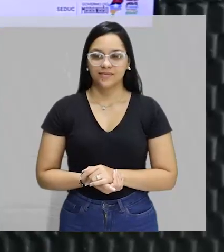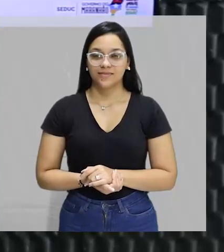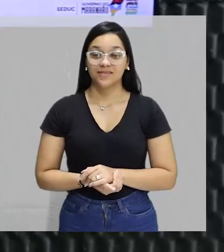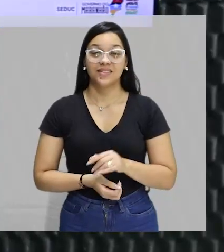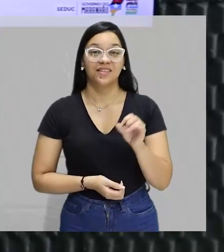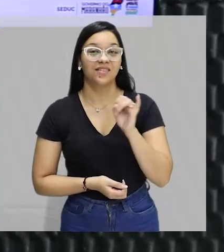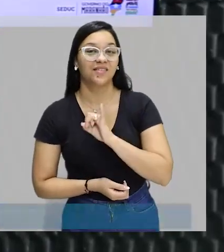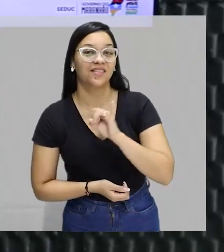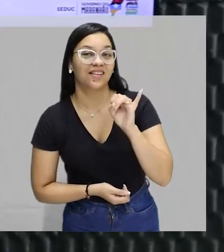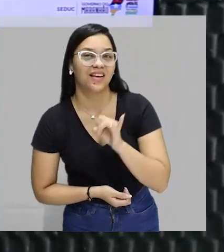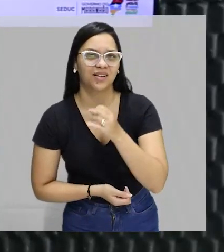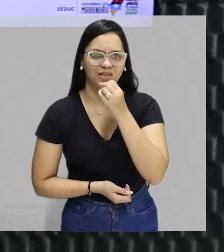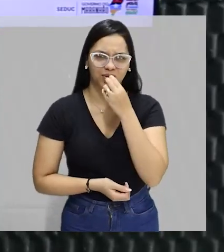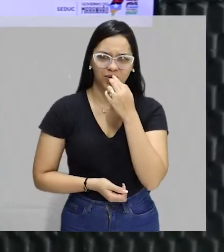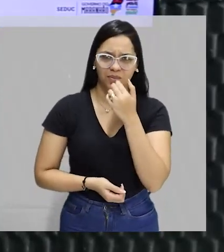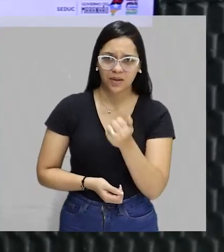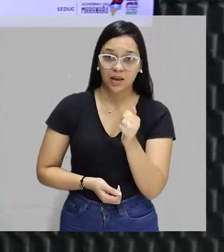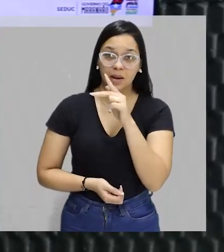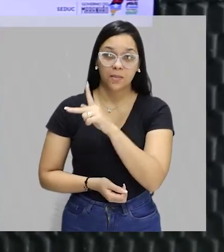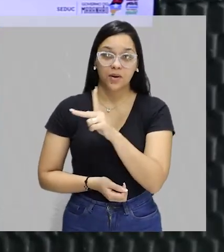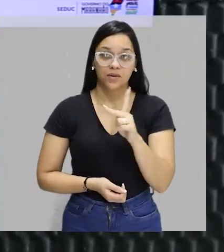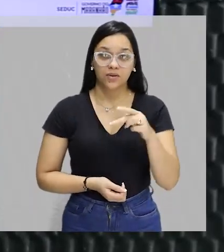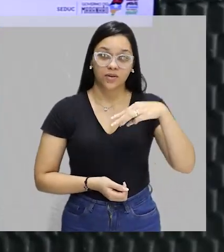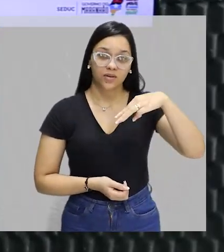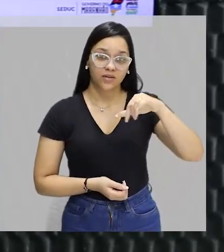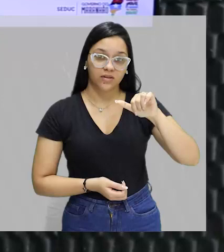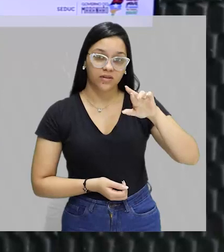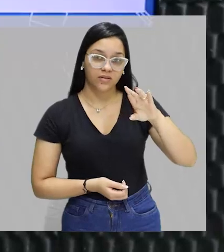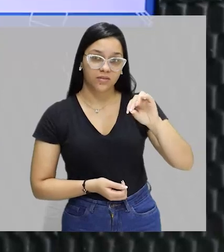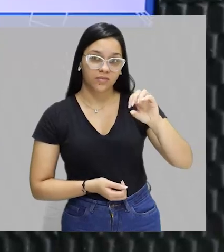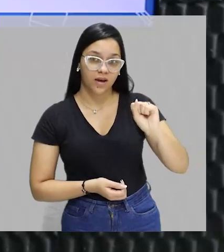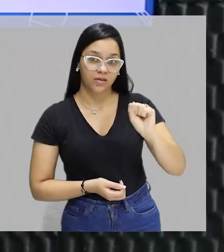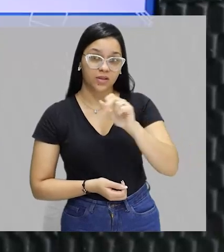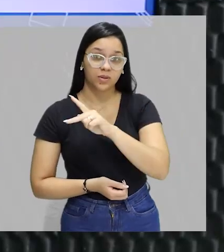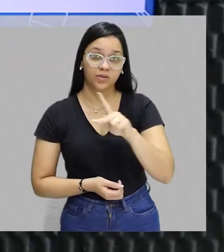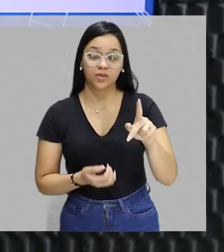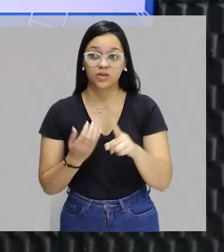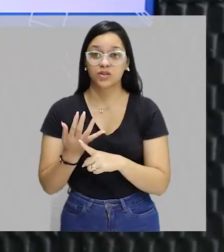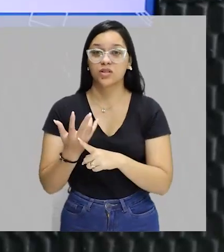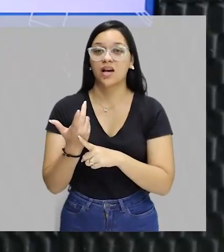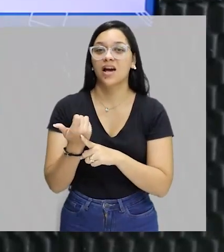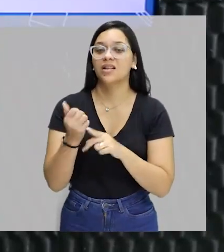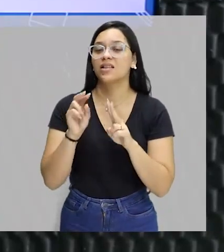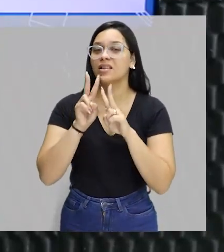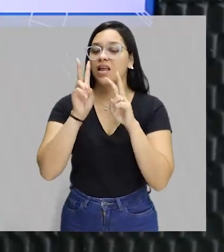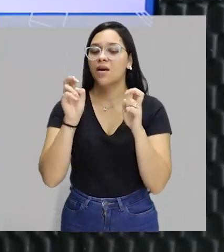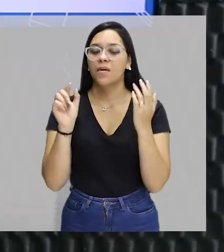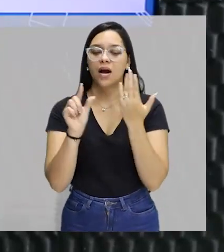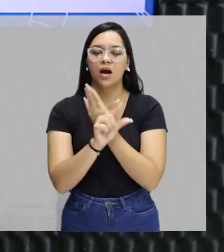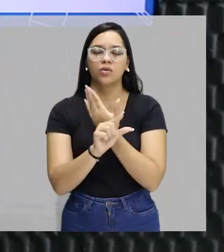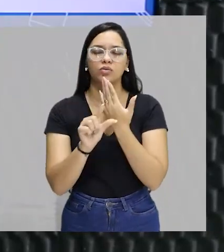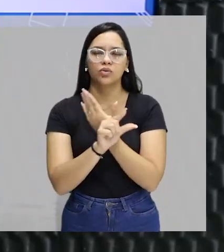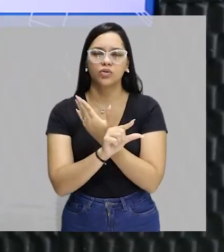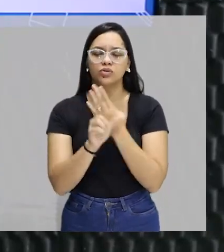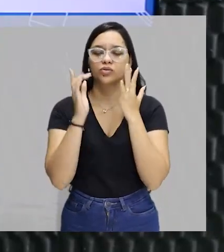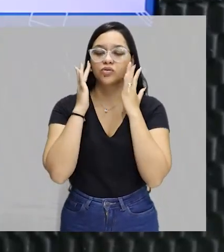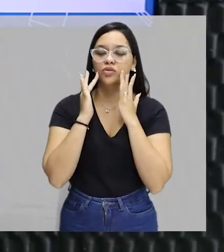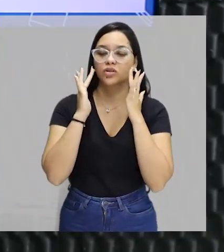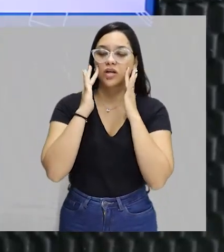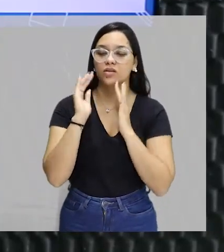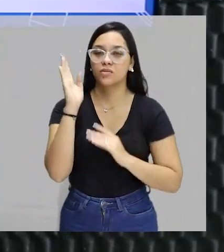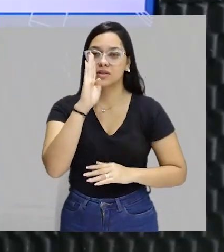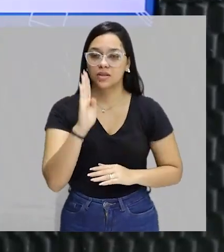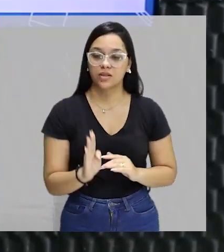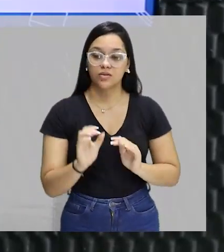Olá gente, professor Marcos da Munice aqui, professor de arte, e hoje nós vamos falar sobre autores do teatro brasileiro do século